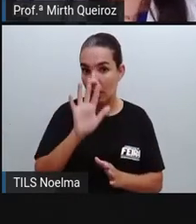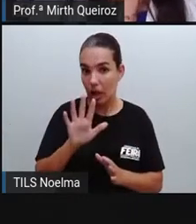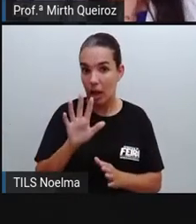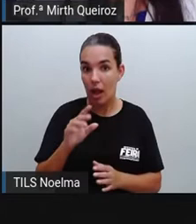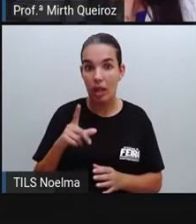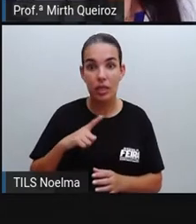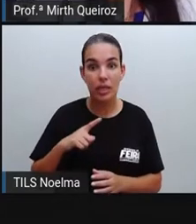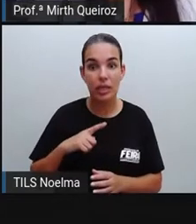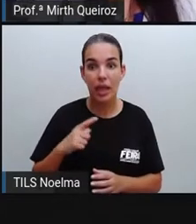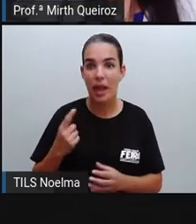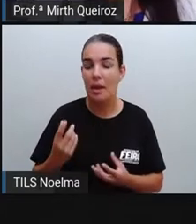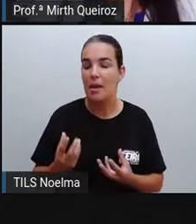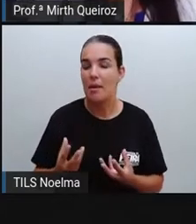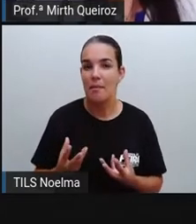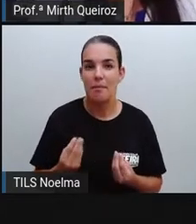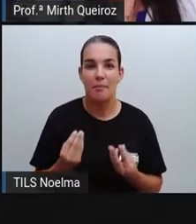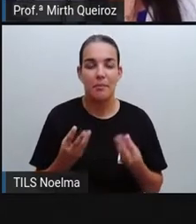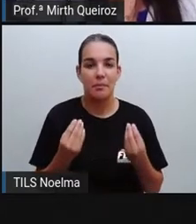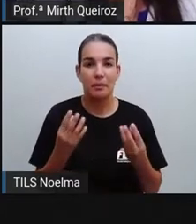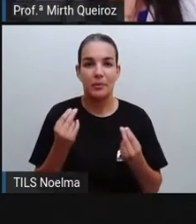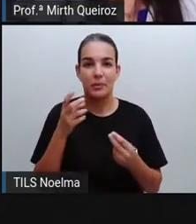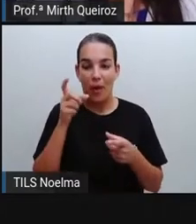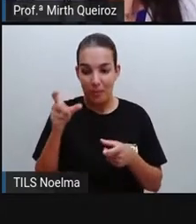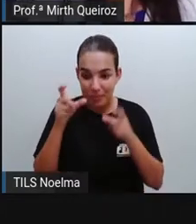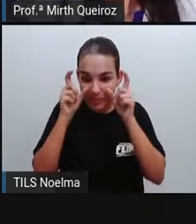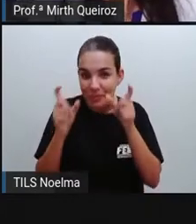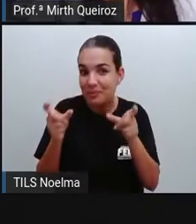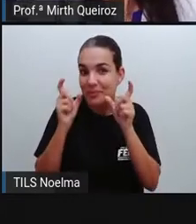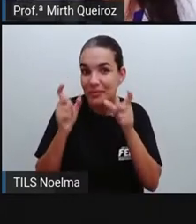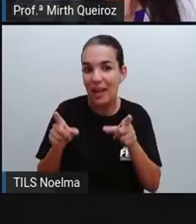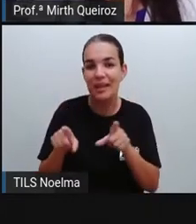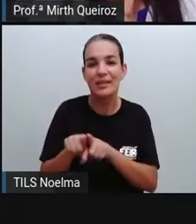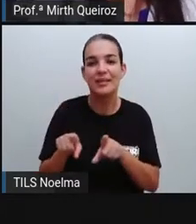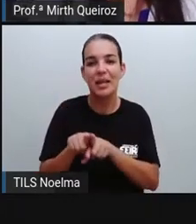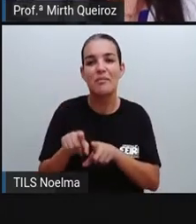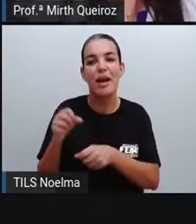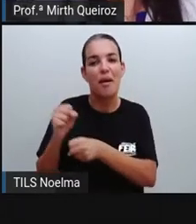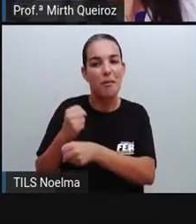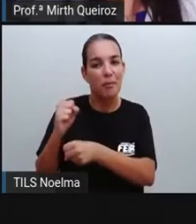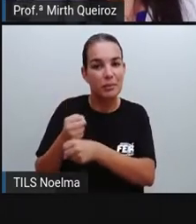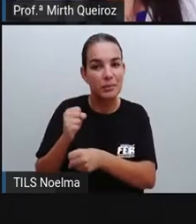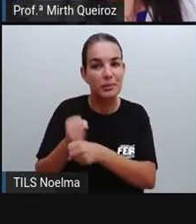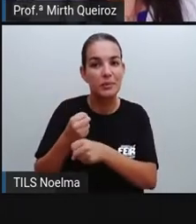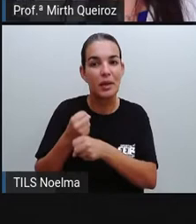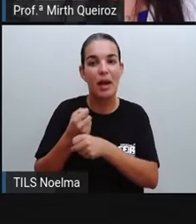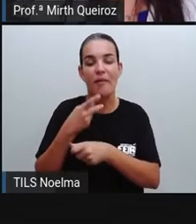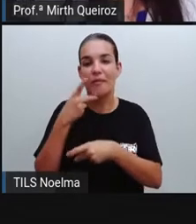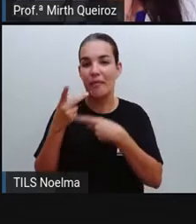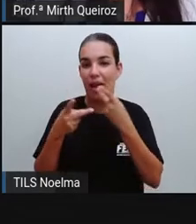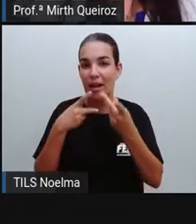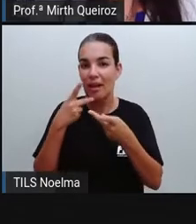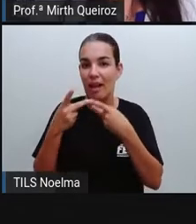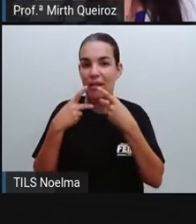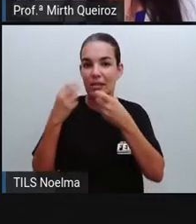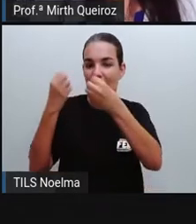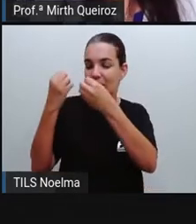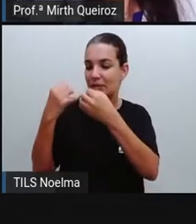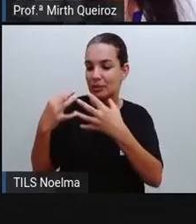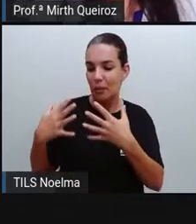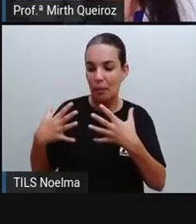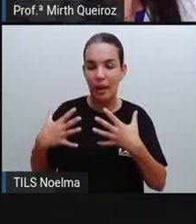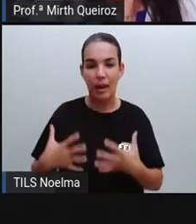interessantes, gente, tão interessantes, que elas foram construídas aí, foram contadas de forma a explicar ao